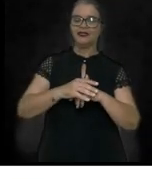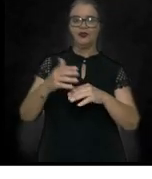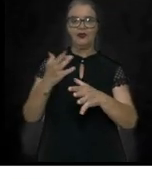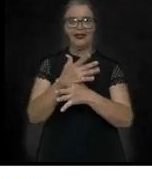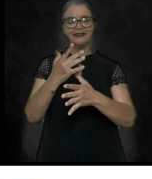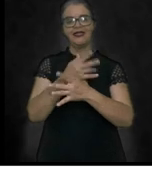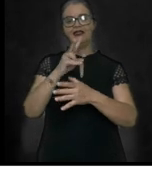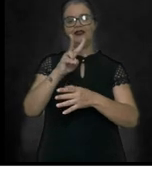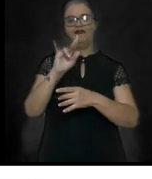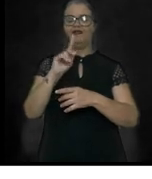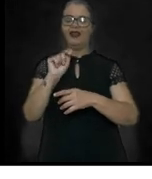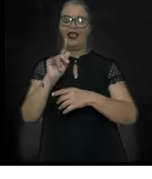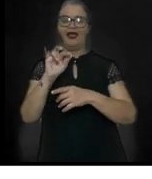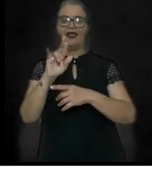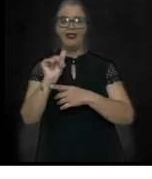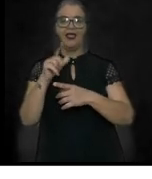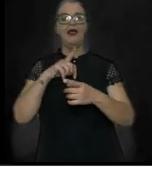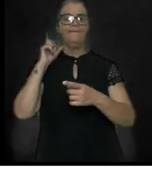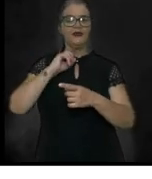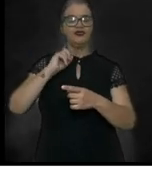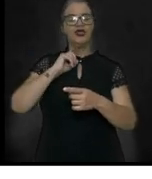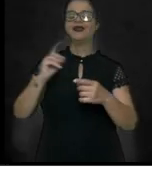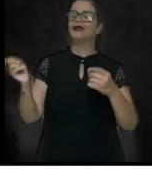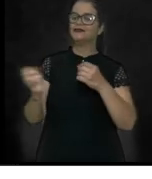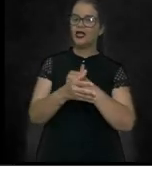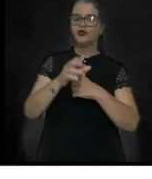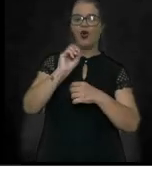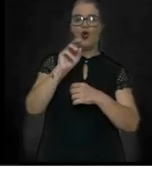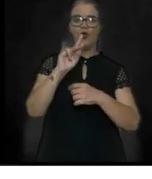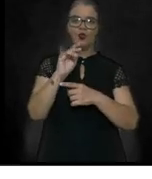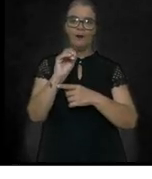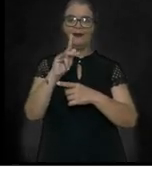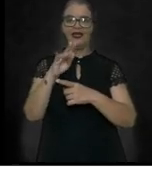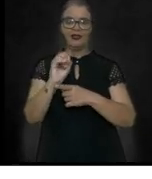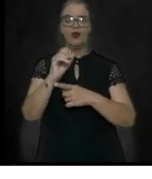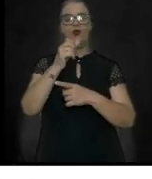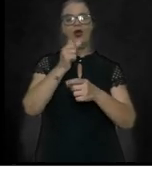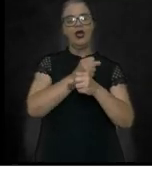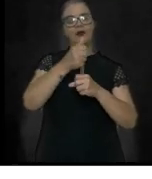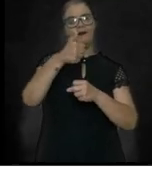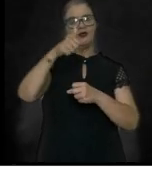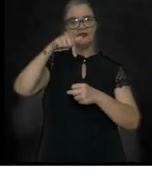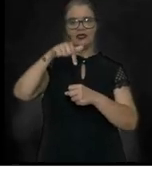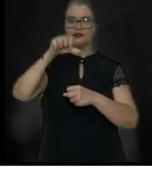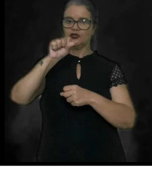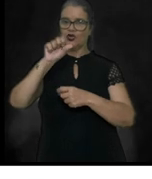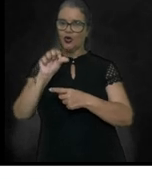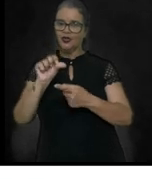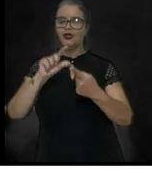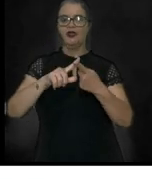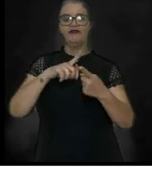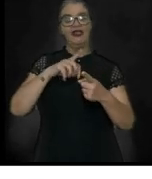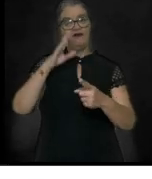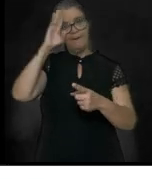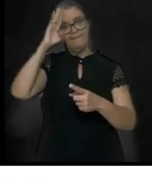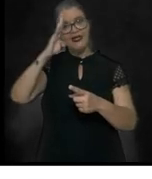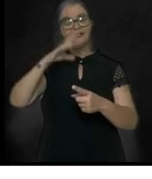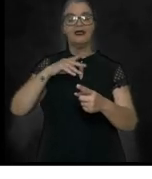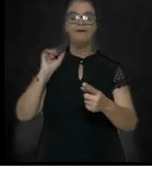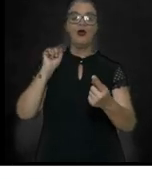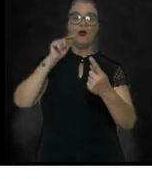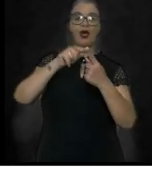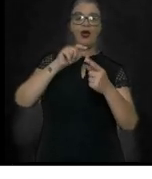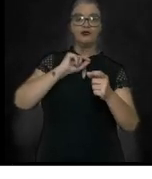Gerais, atual Ouro Preto, no ano de 1789. Teve como principal causa os altos